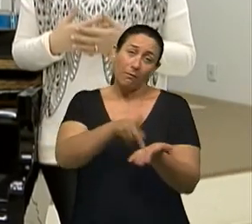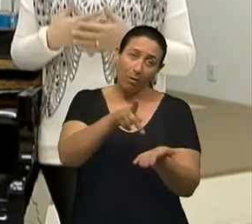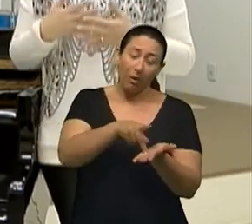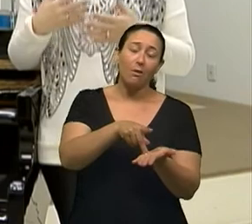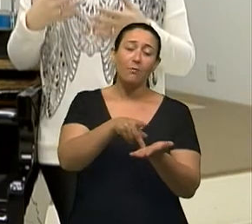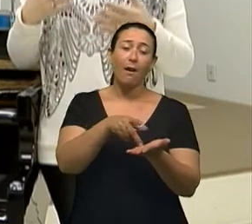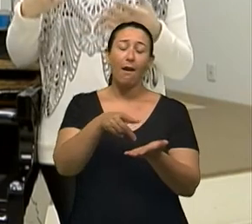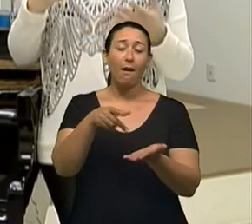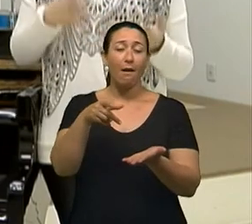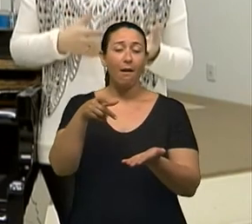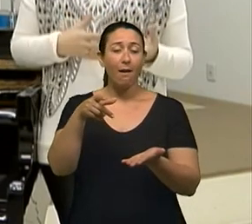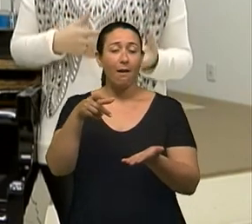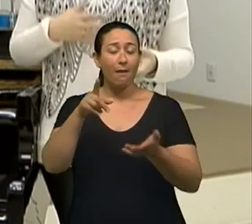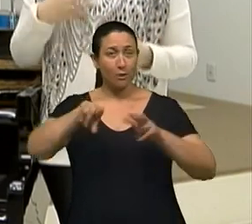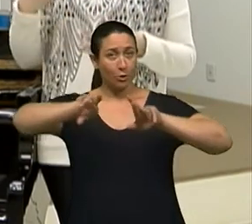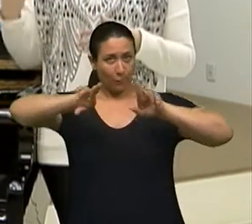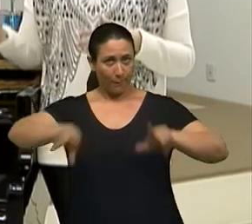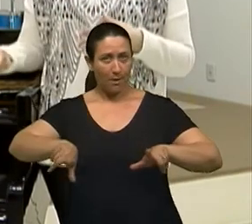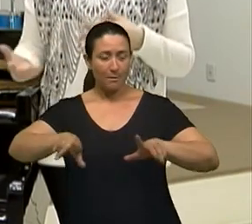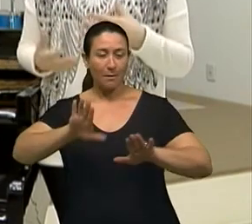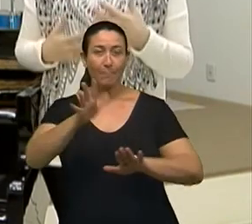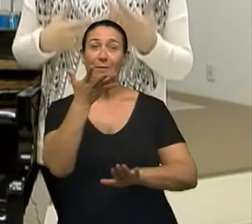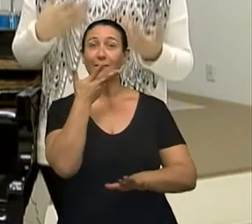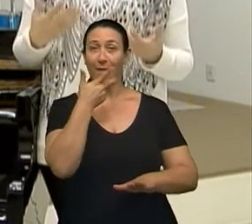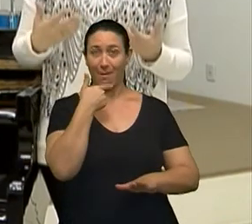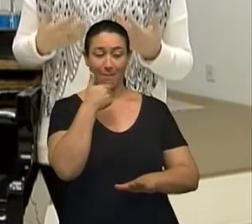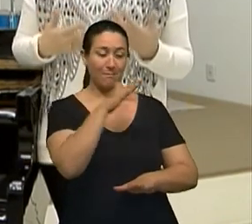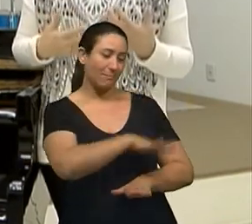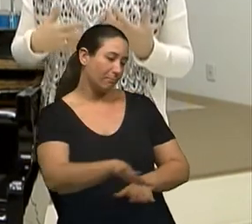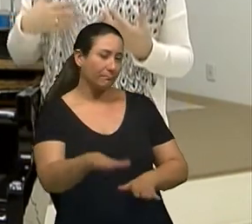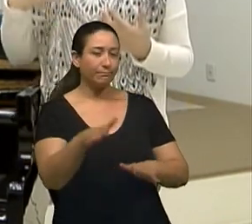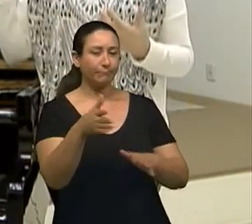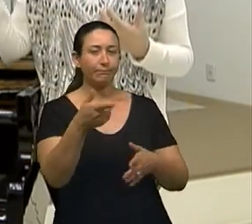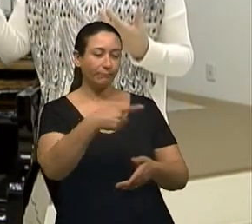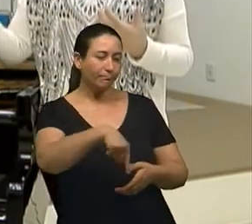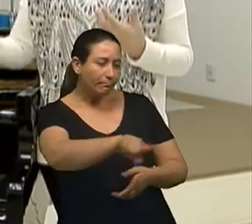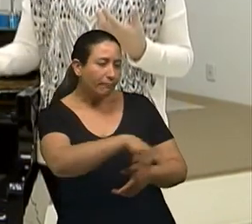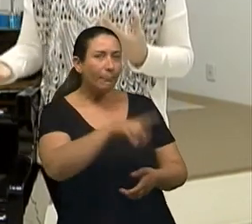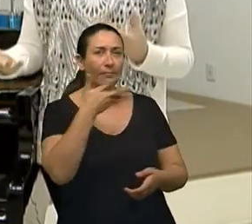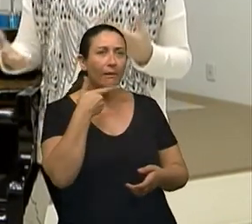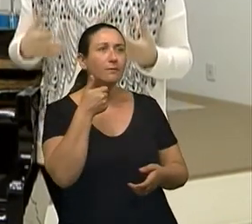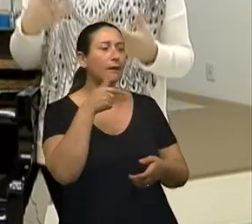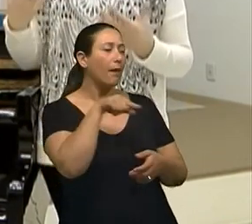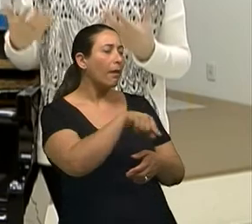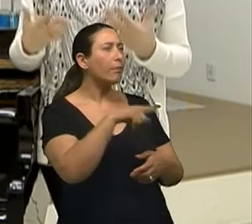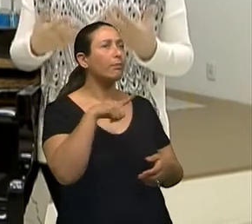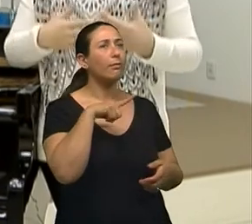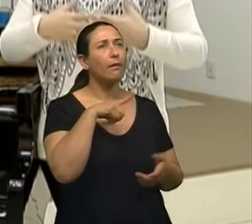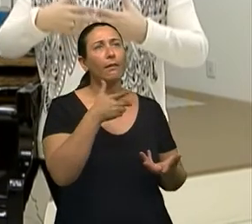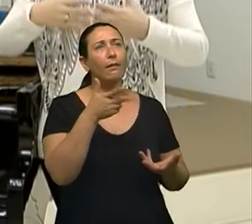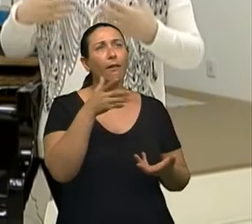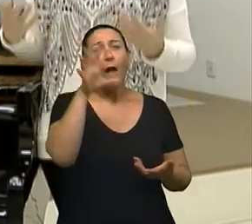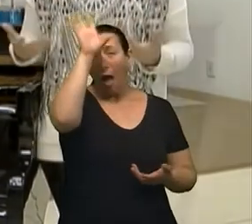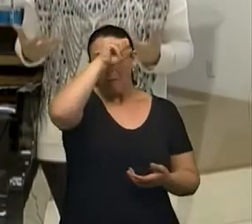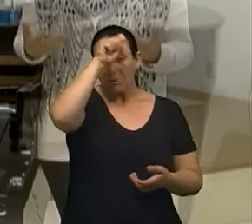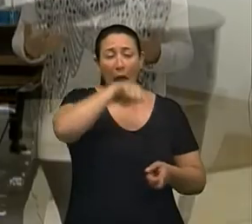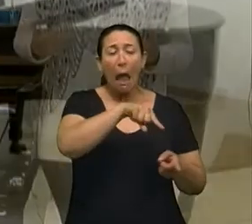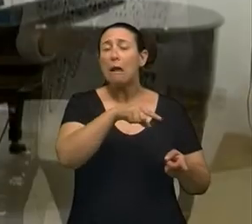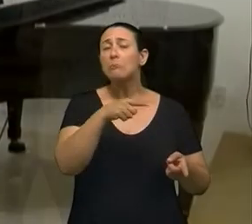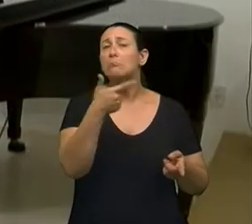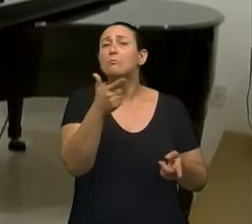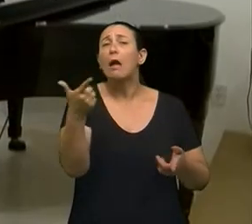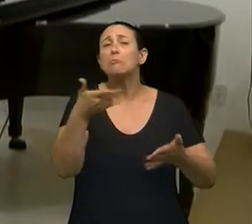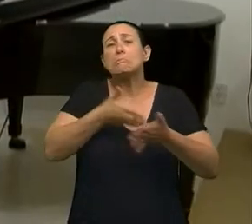a diferença entre um aluno, uma criança que vem aprender é que a criança não tem